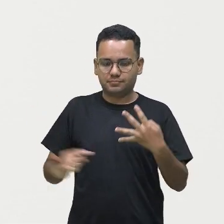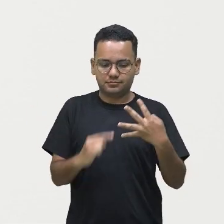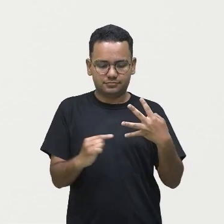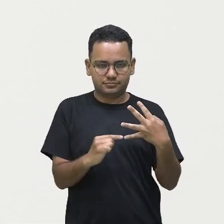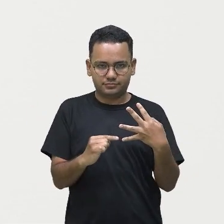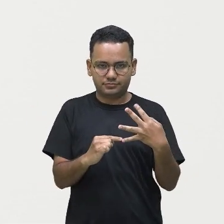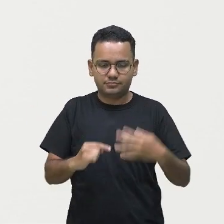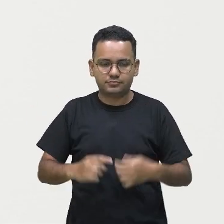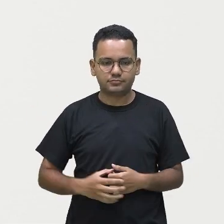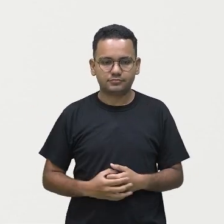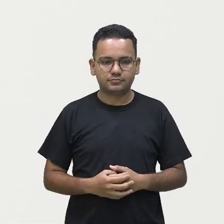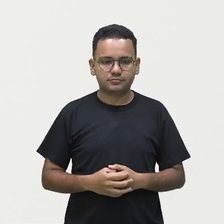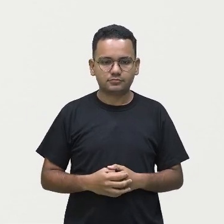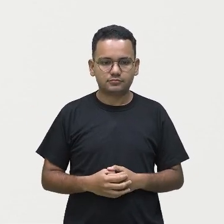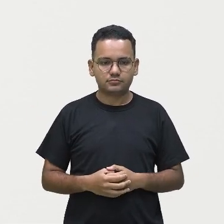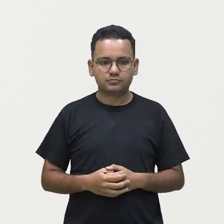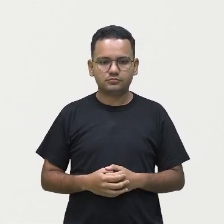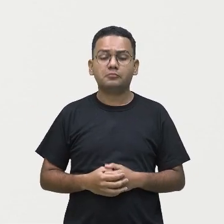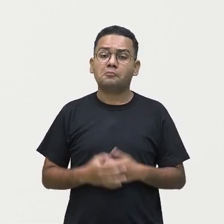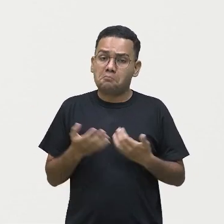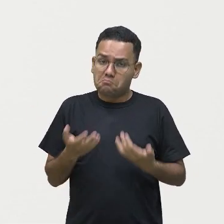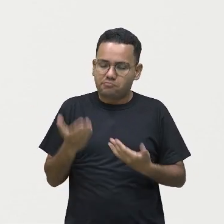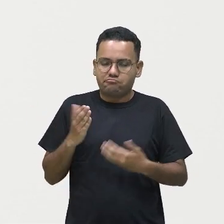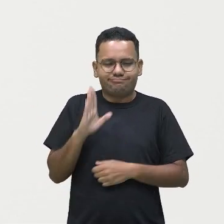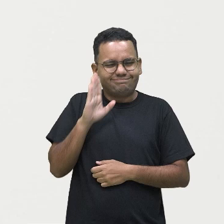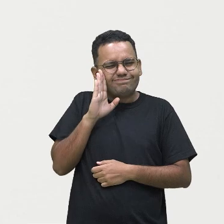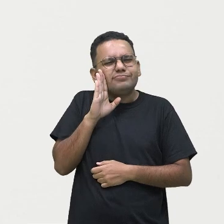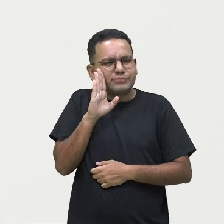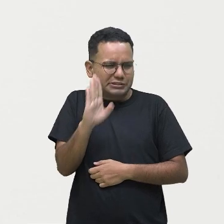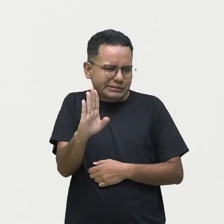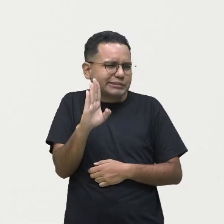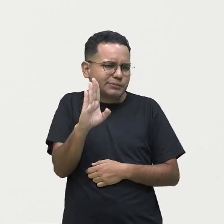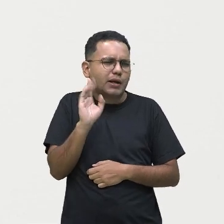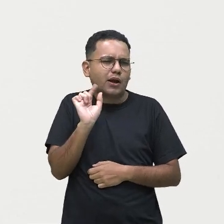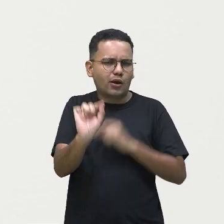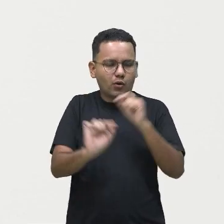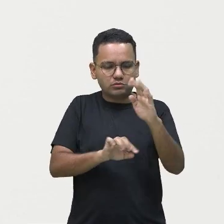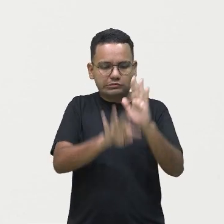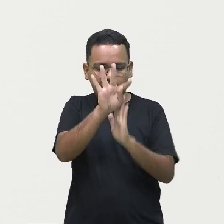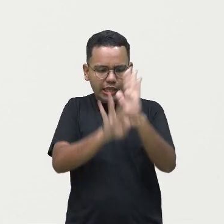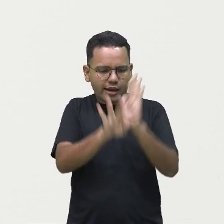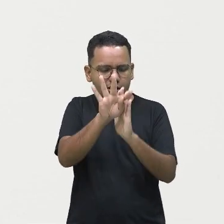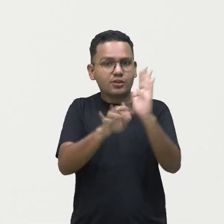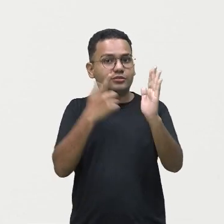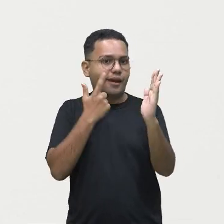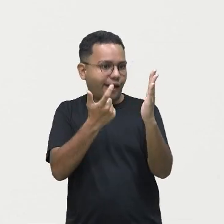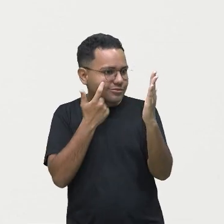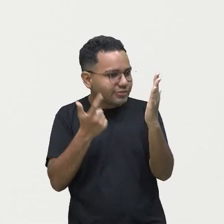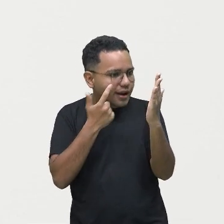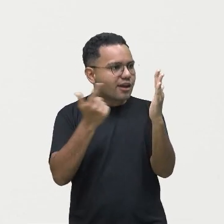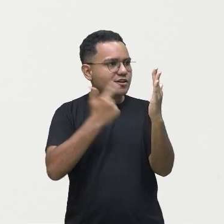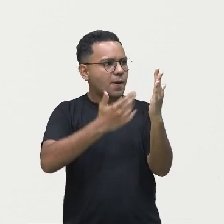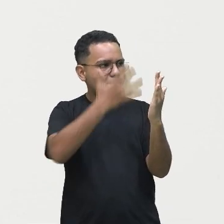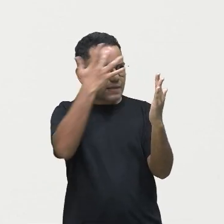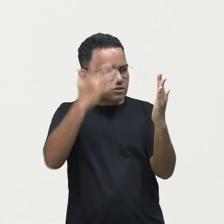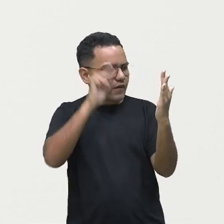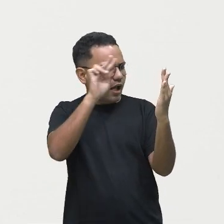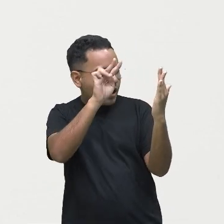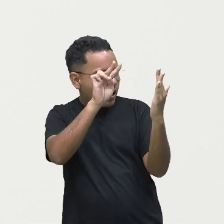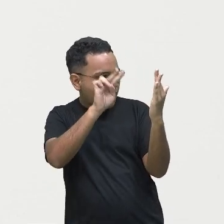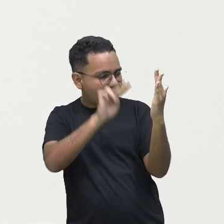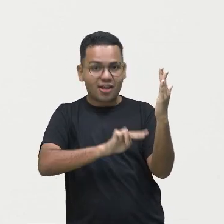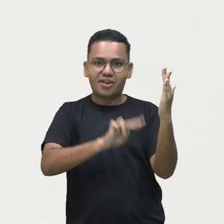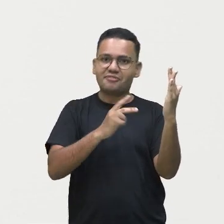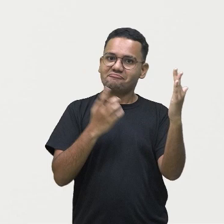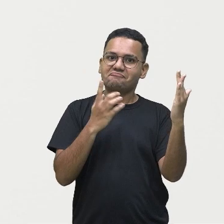essa é a principal função, que é enriquecer o texto, deixar o texto mais atrativo, que o leitor